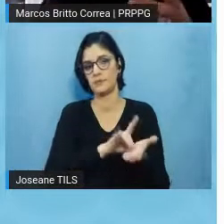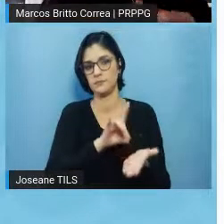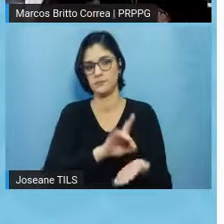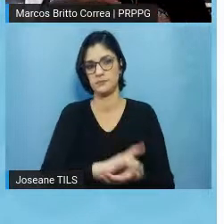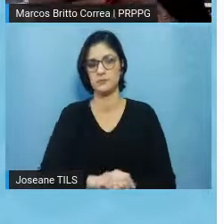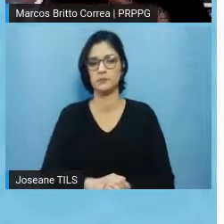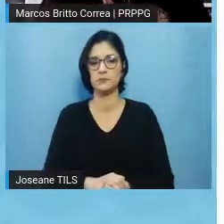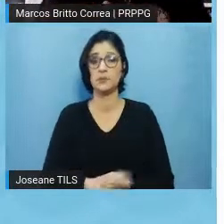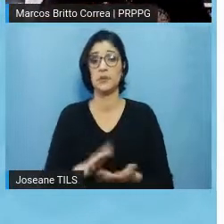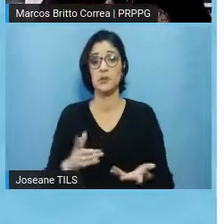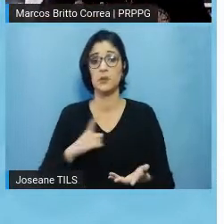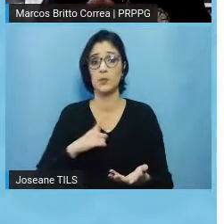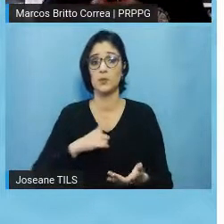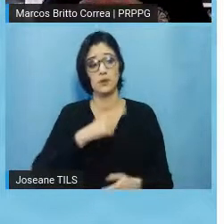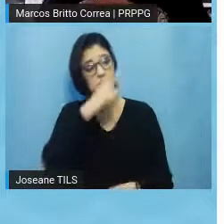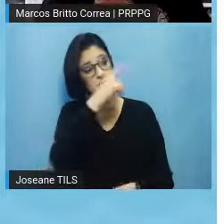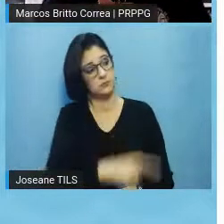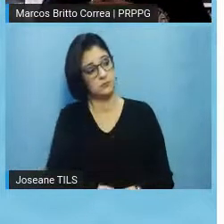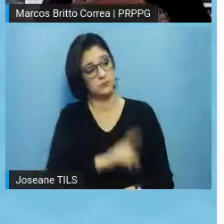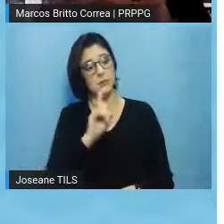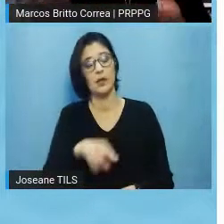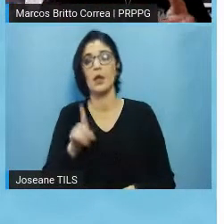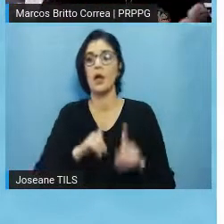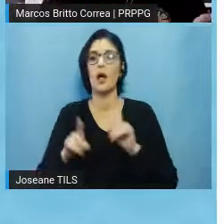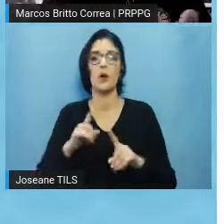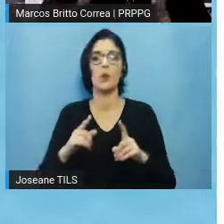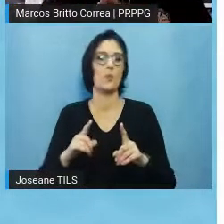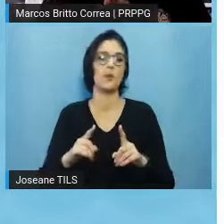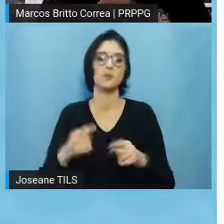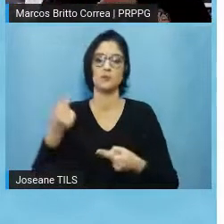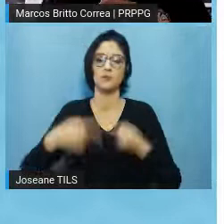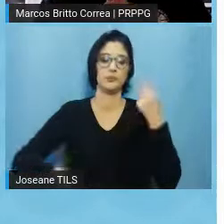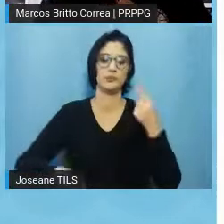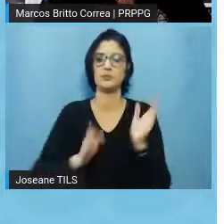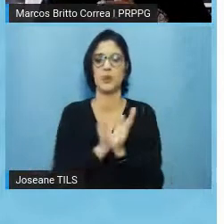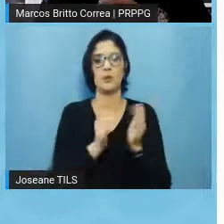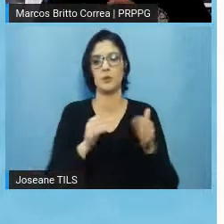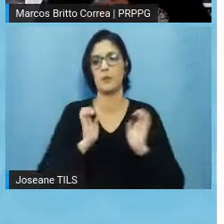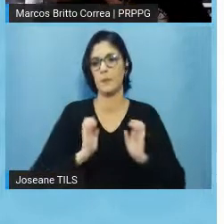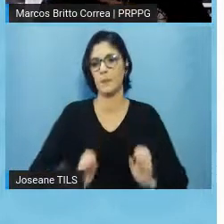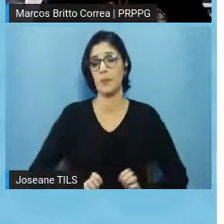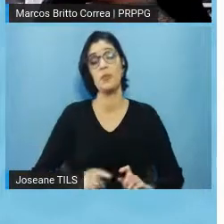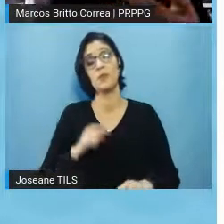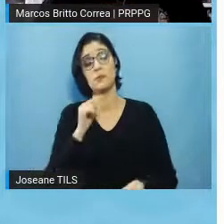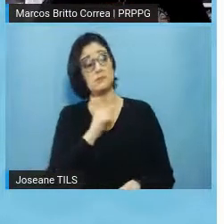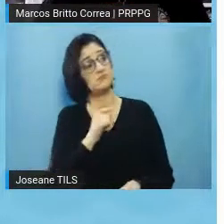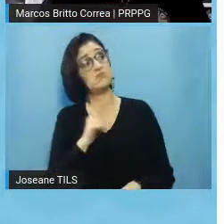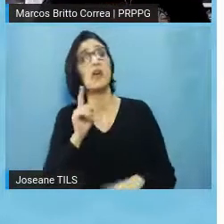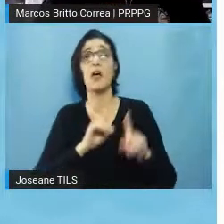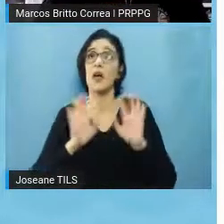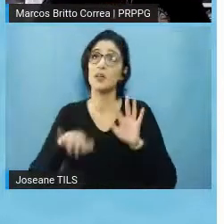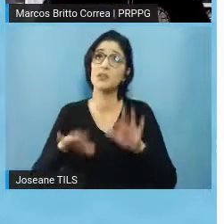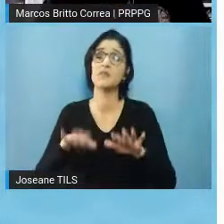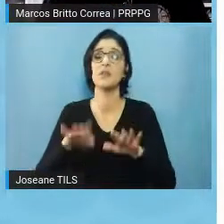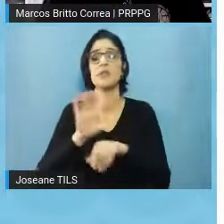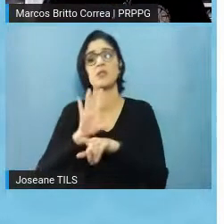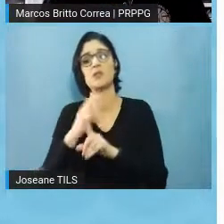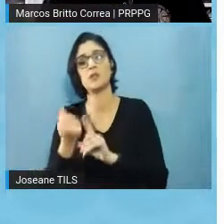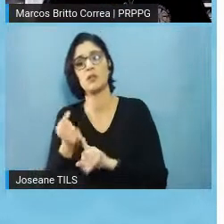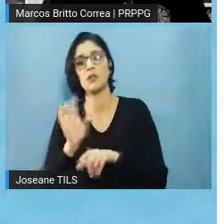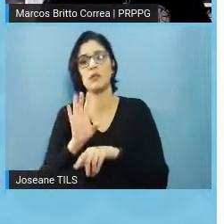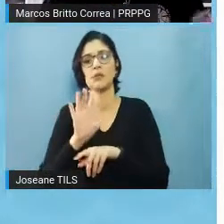tá, então essas exceções, elas estão estabelecidas nessa resolução, se aplicam para pesquisas em ciências sociais, sociais aplicadas, ciências humanas.